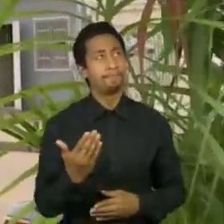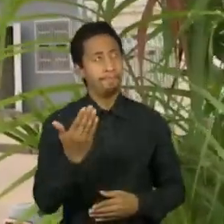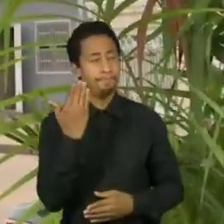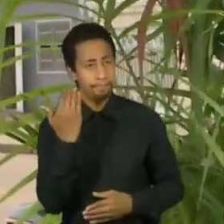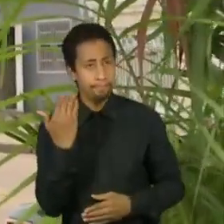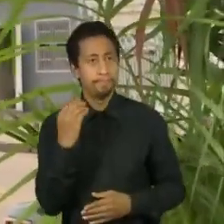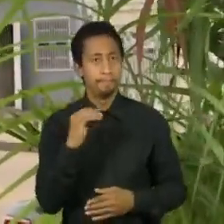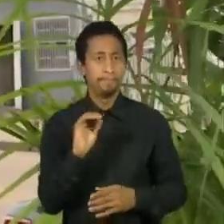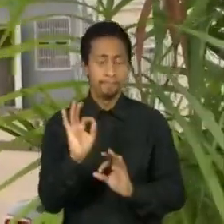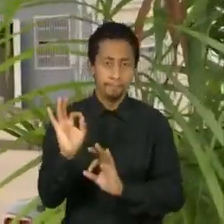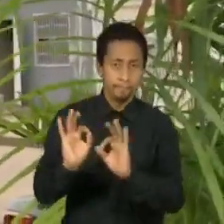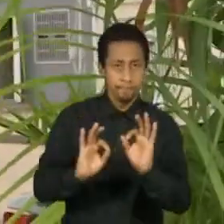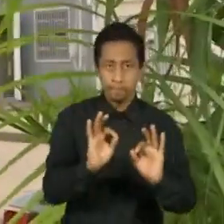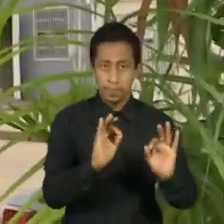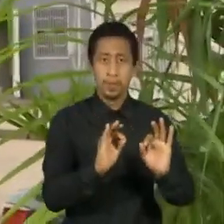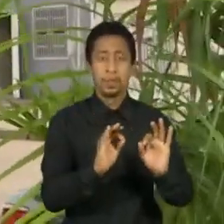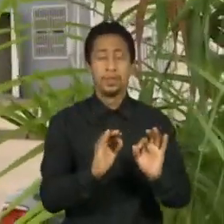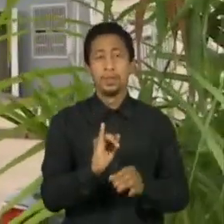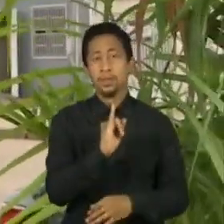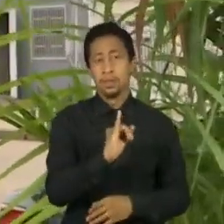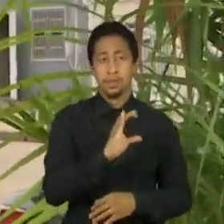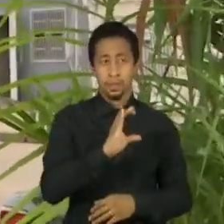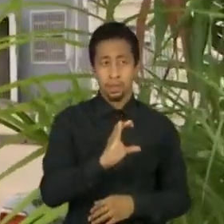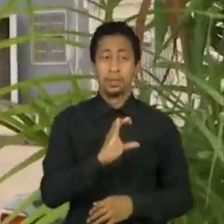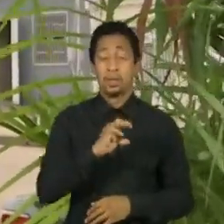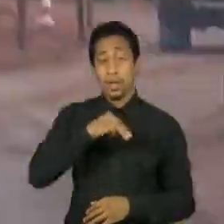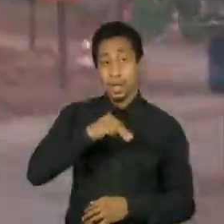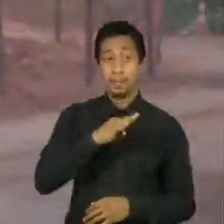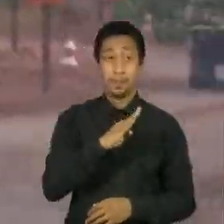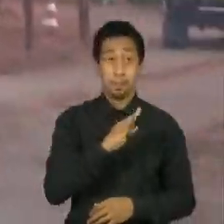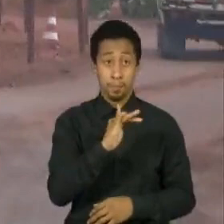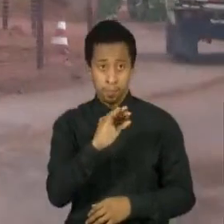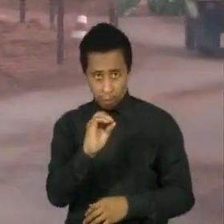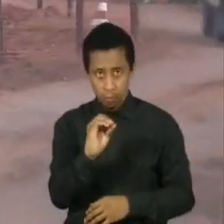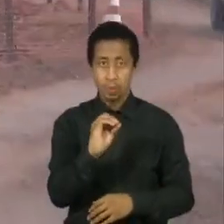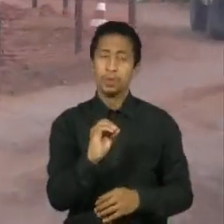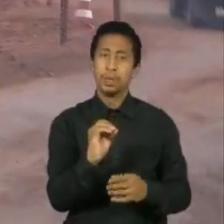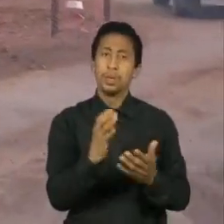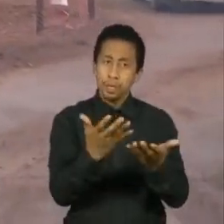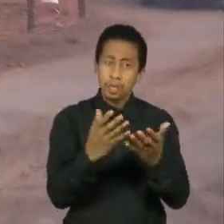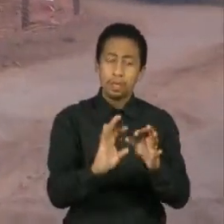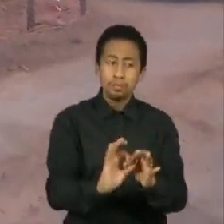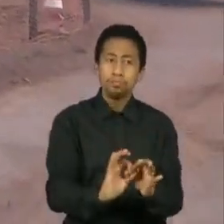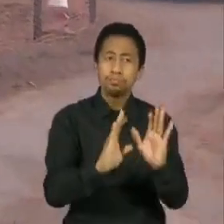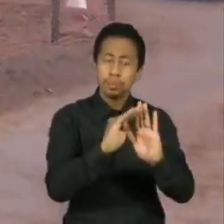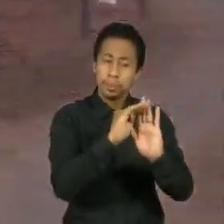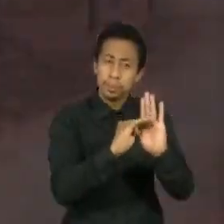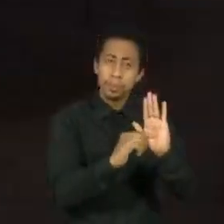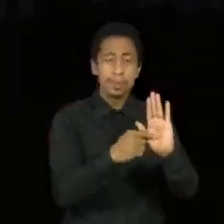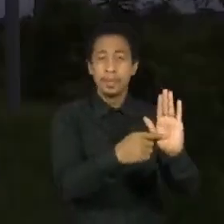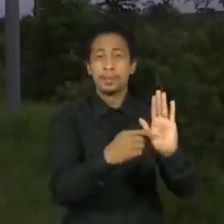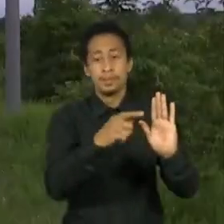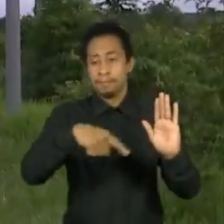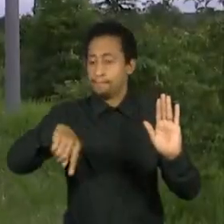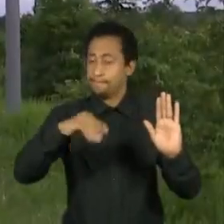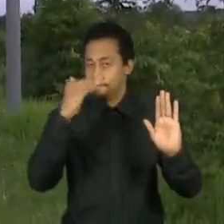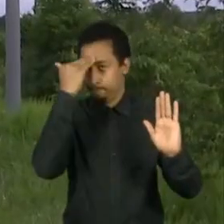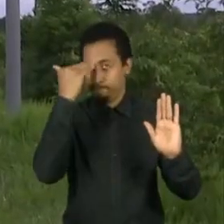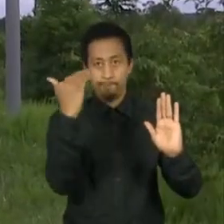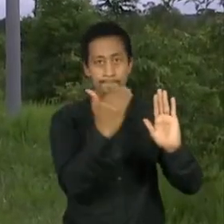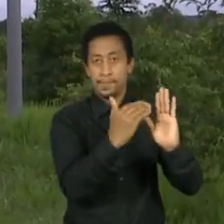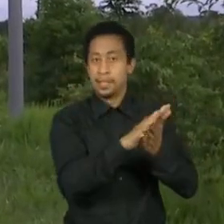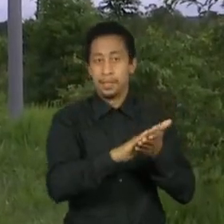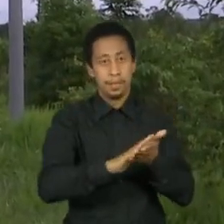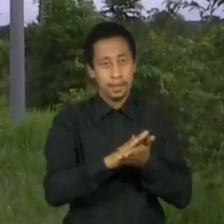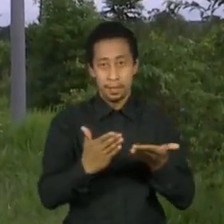colocações do ICMBio, por exemplo, para o licenciamento que não foram seguidas. A rodovia foi